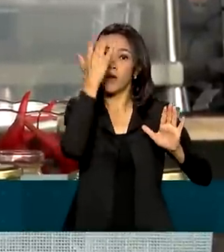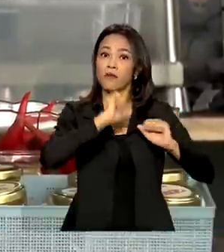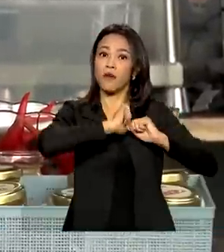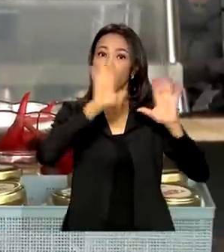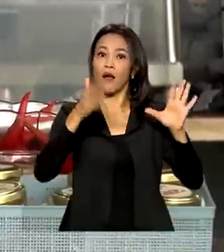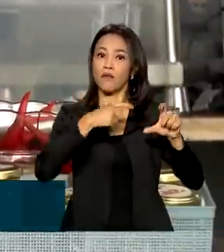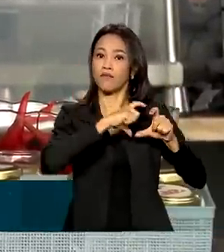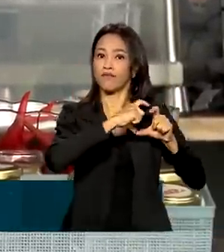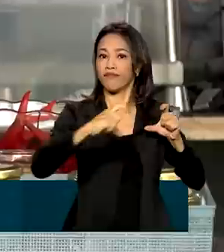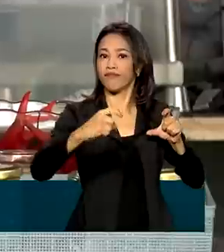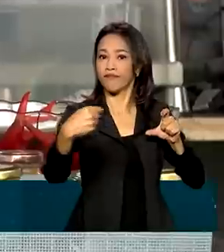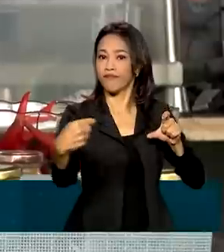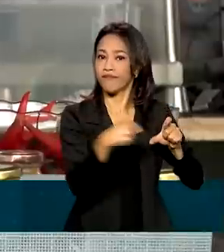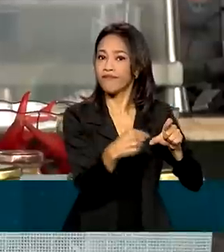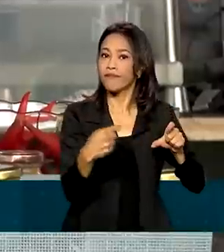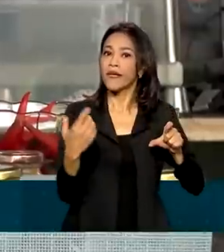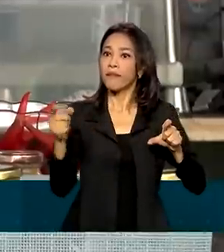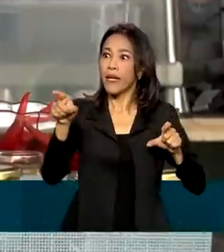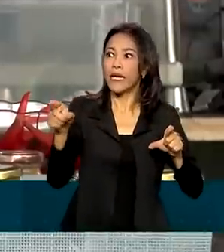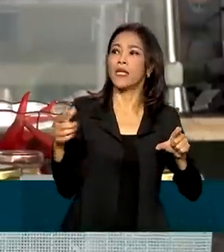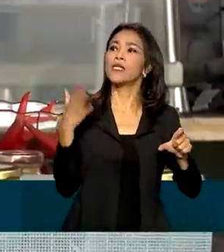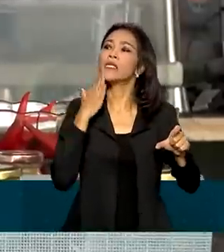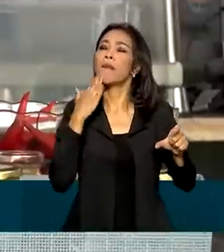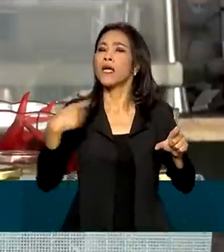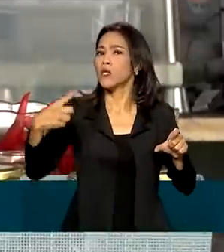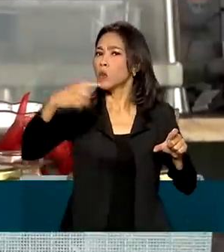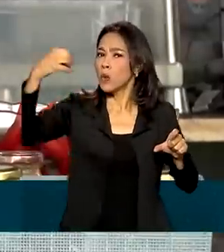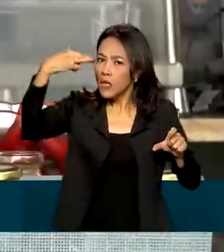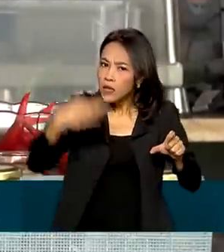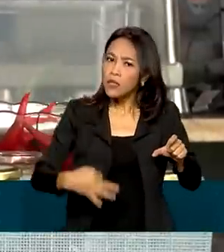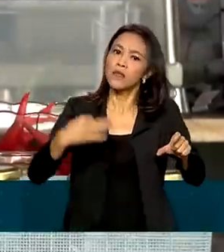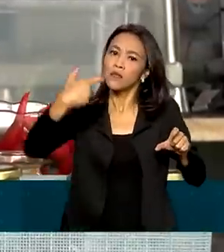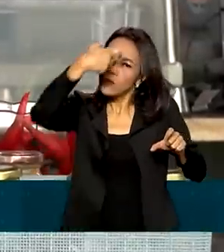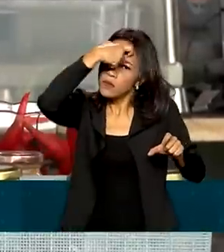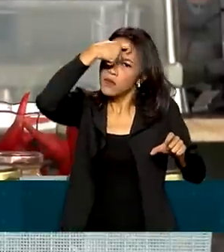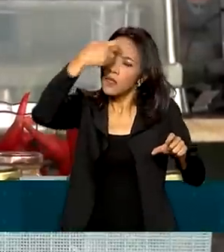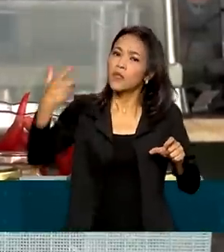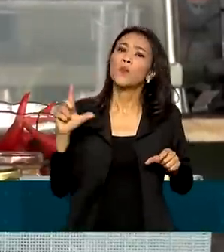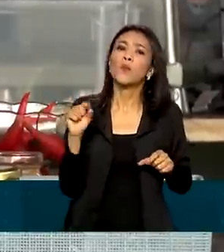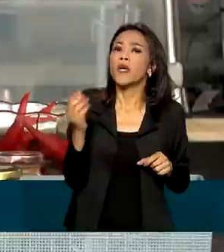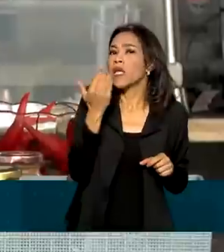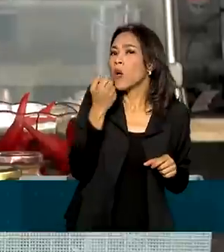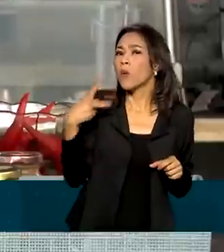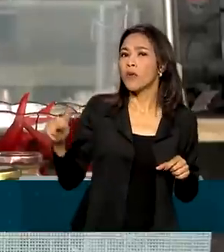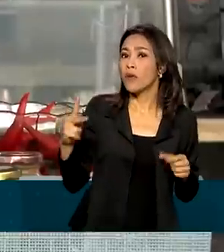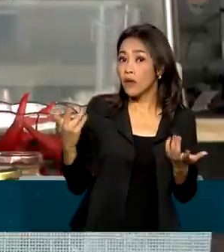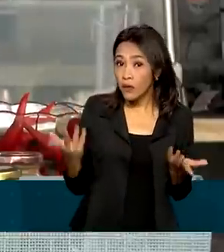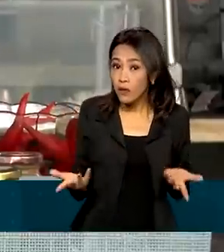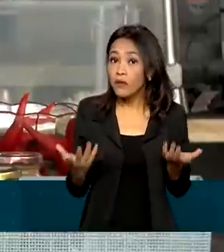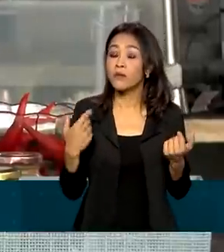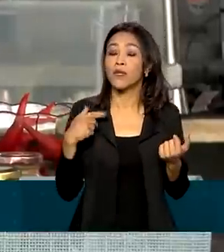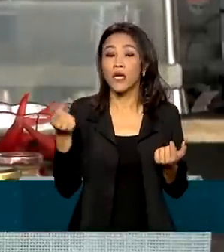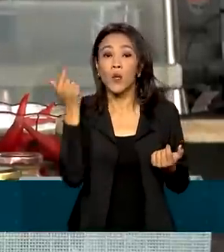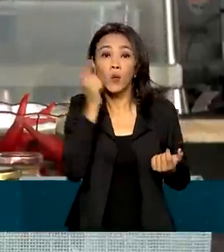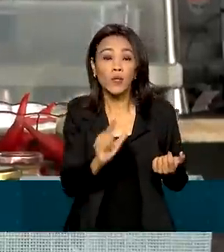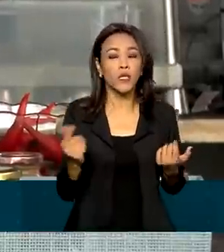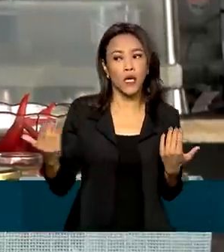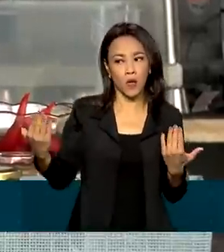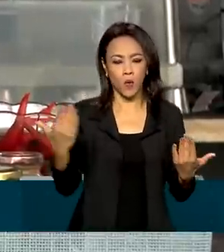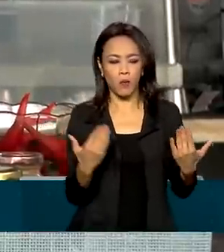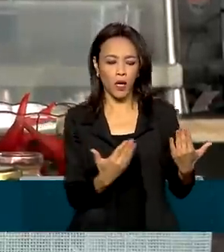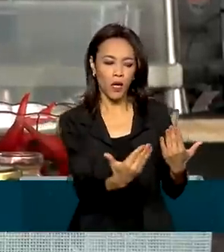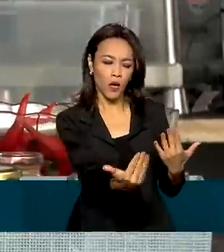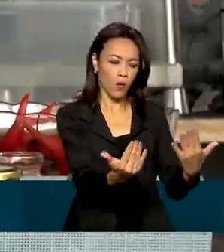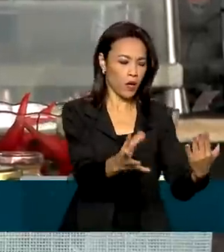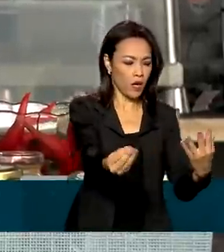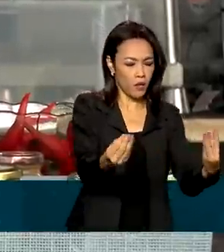a gente consegue ampliar o poder de escolha dele, para que ele realmente tenha ciência daquilo que ele está consumindo, consiga fazer comparações entre